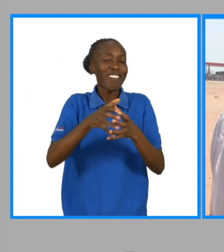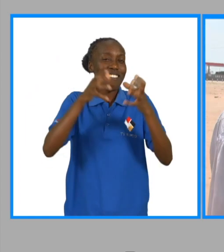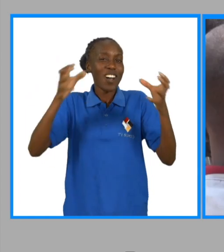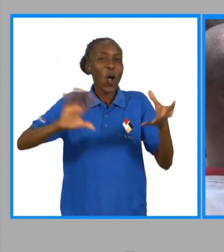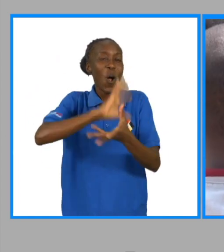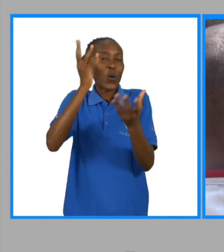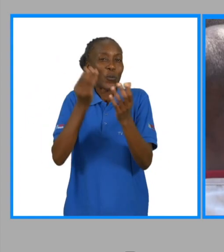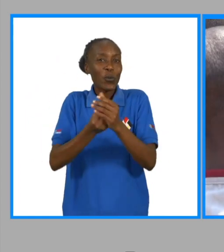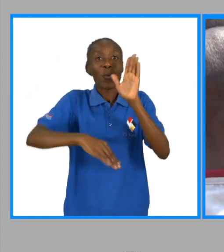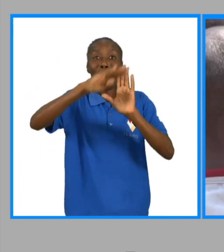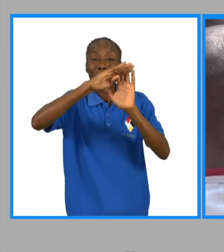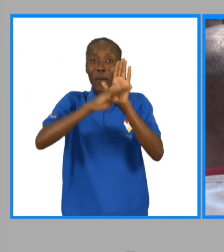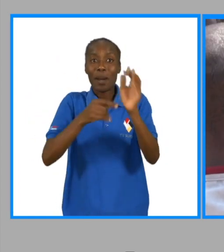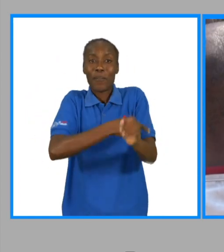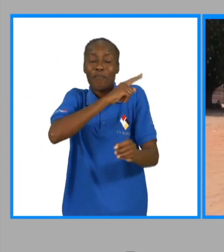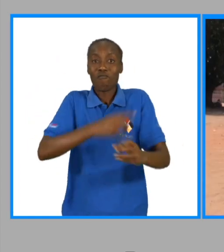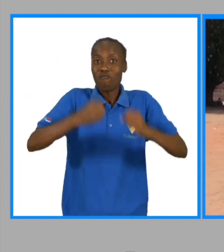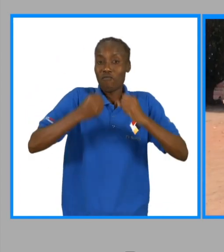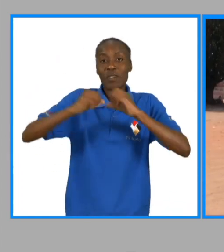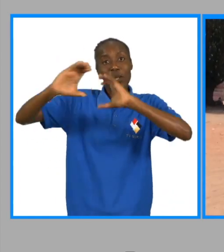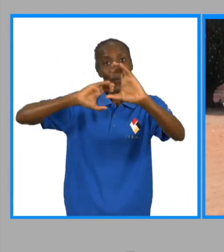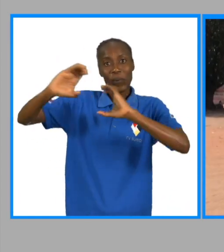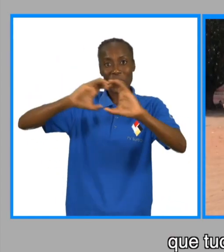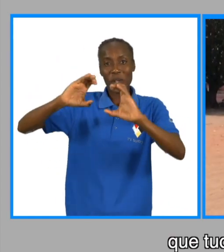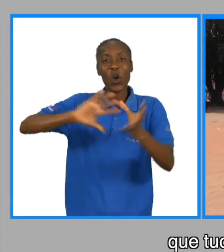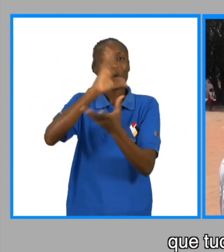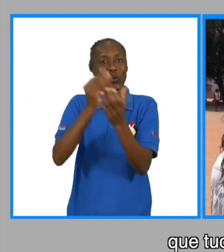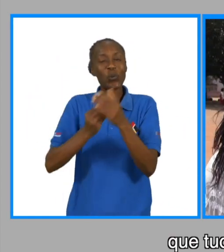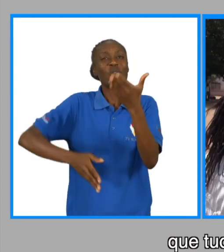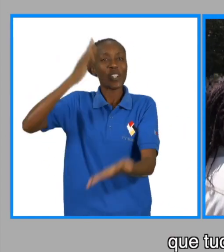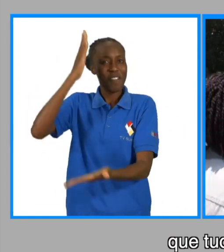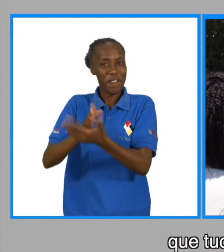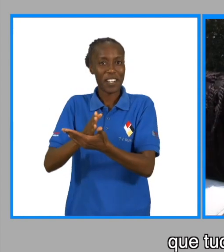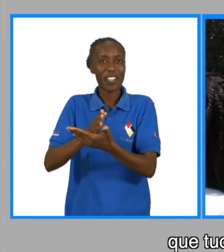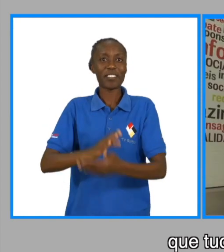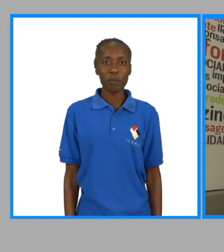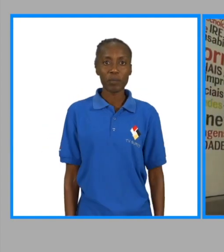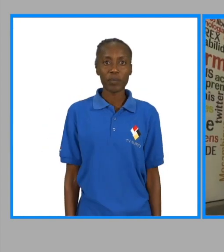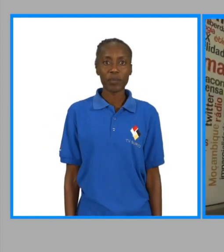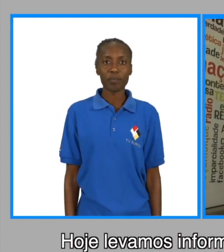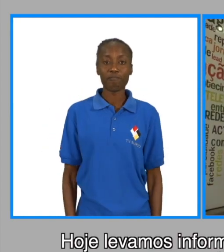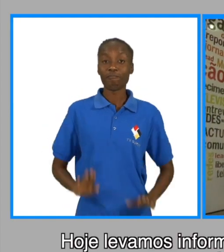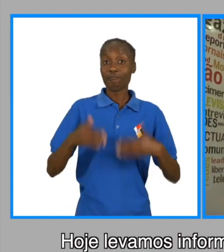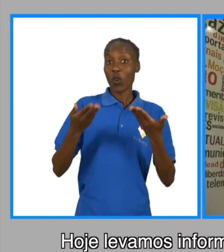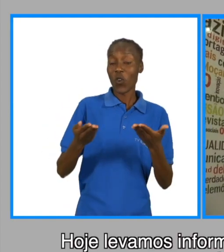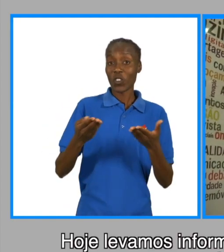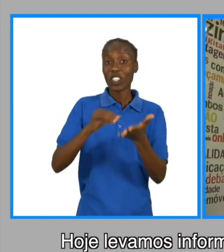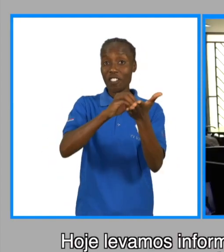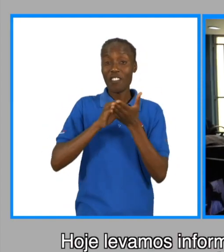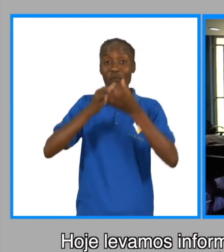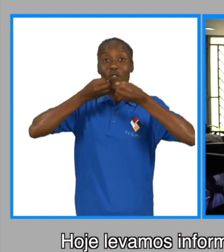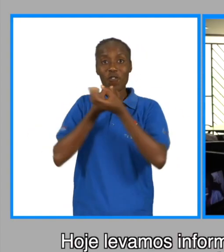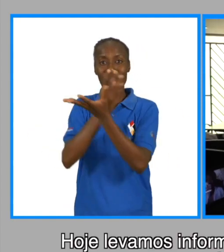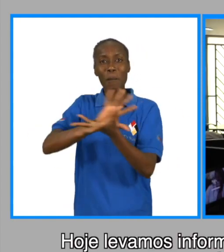longa. Foi graças ao programa para o fortalecimento da mídia que tudo se tornou realidade. Hoje levamos